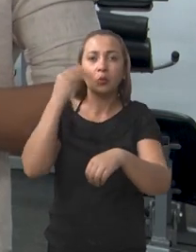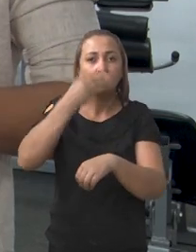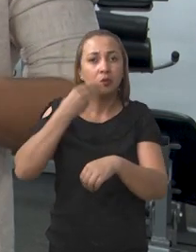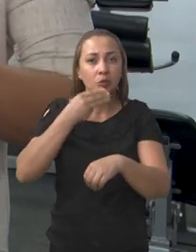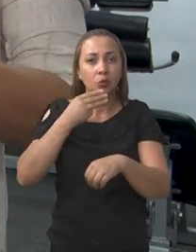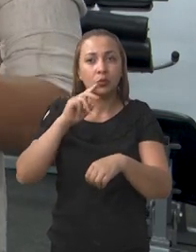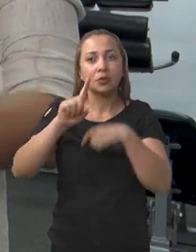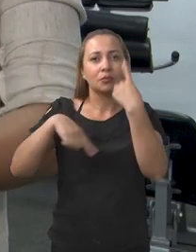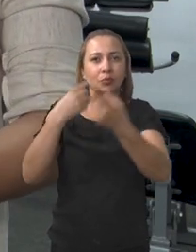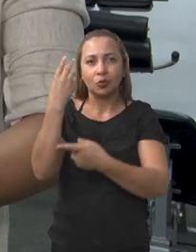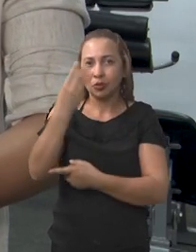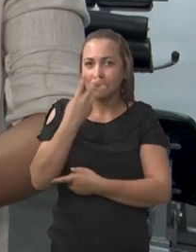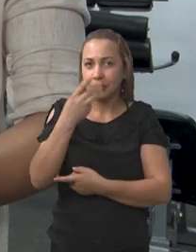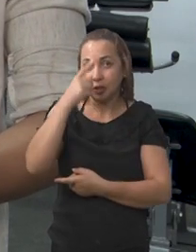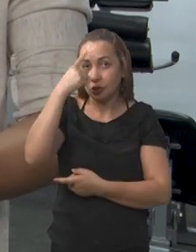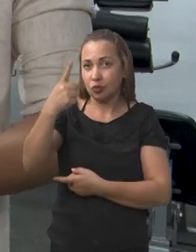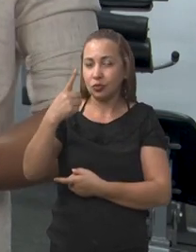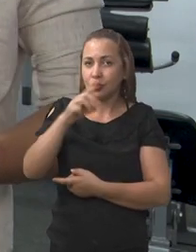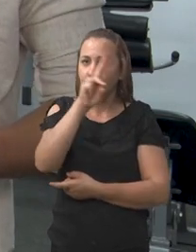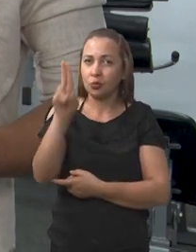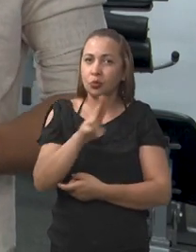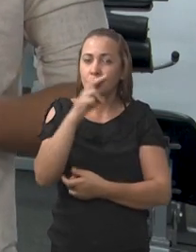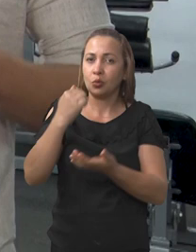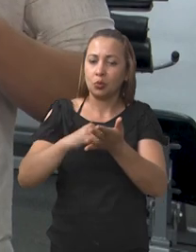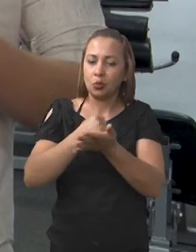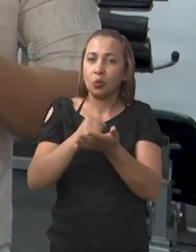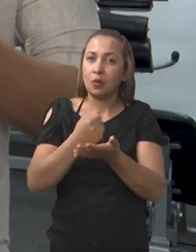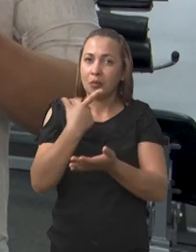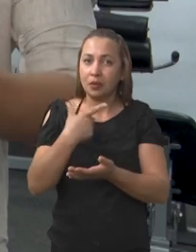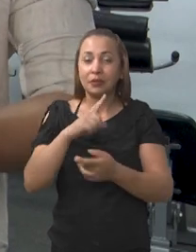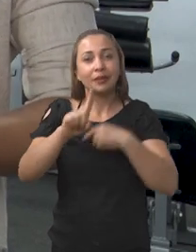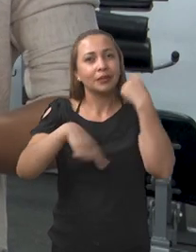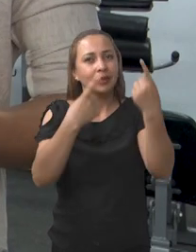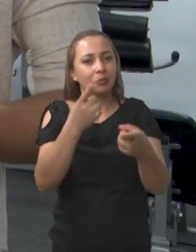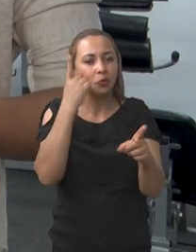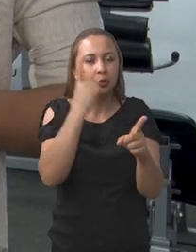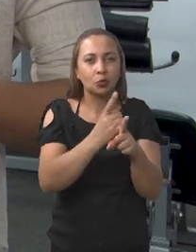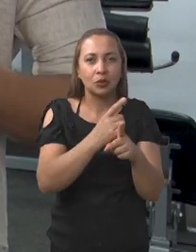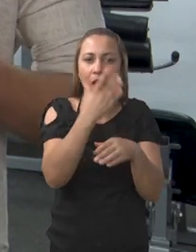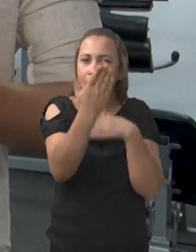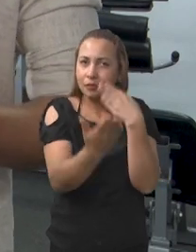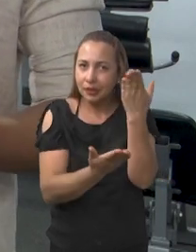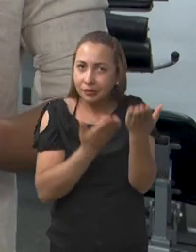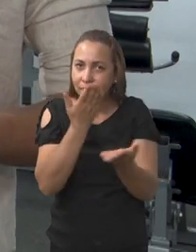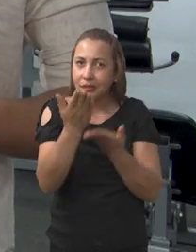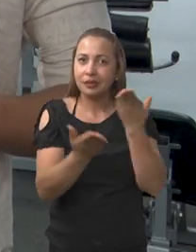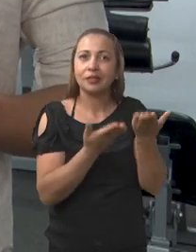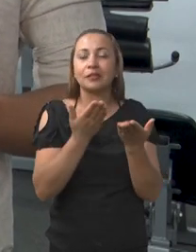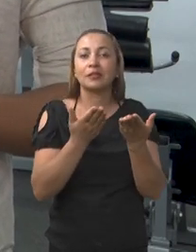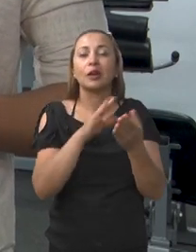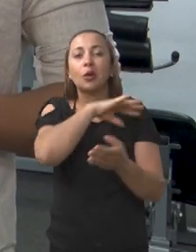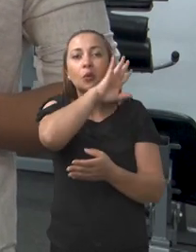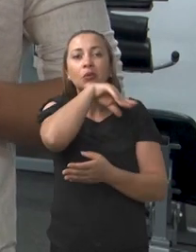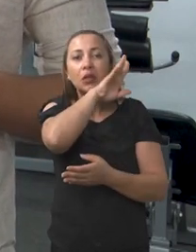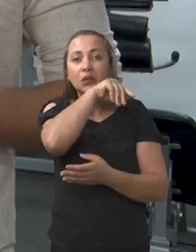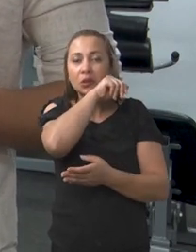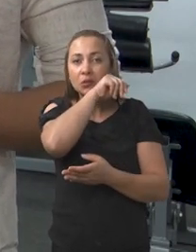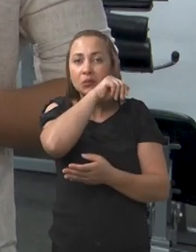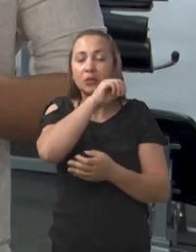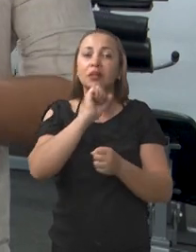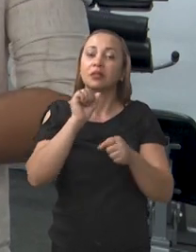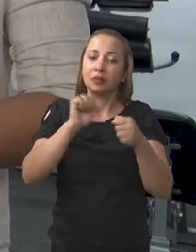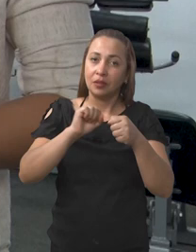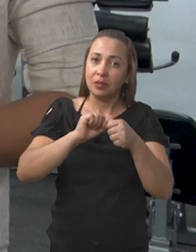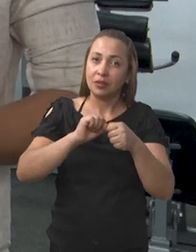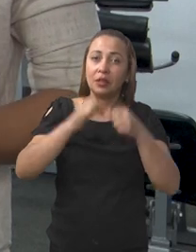tipo 1 após três dias de uso dessa medicação. Depois do diagnóstico, a gente tratava esses animais por